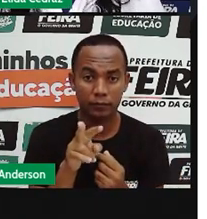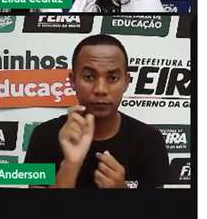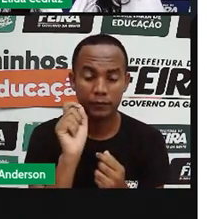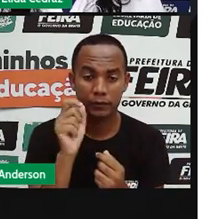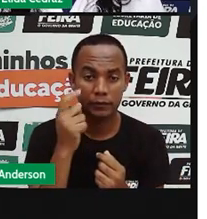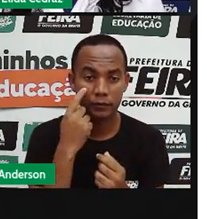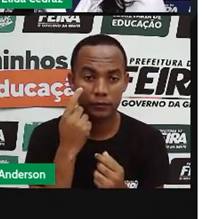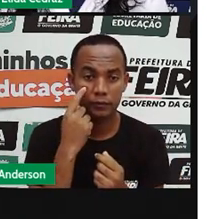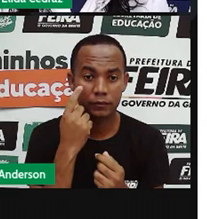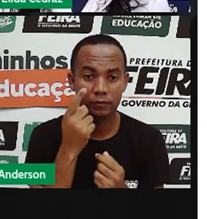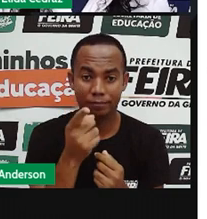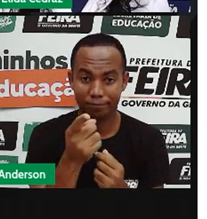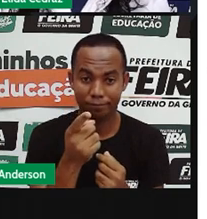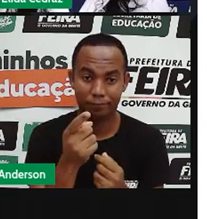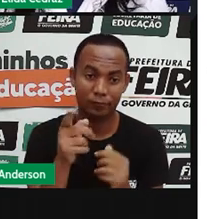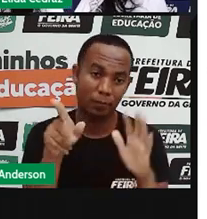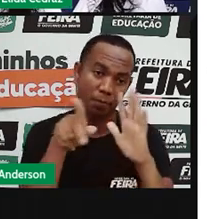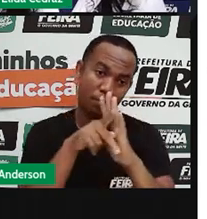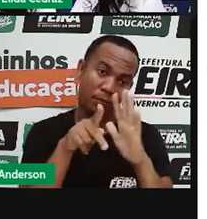É verdade.